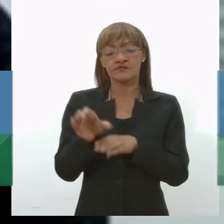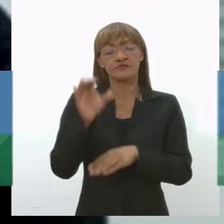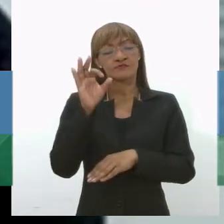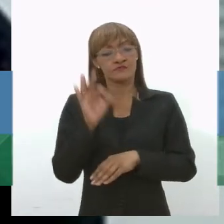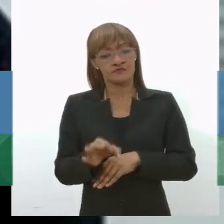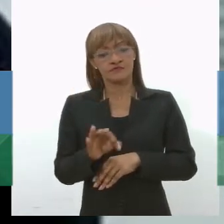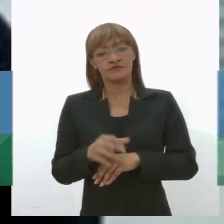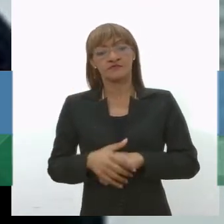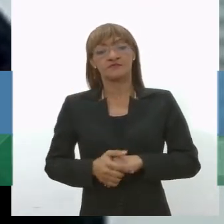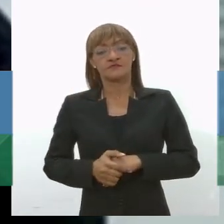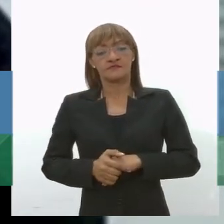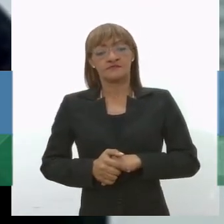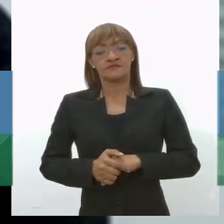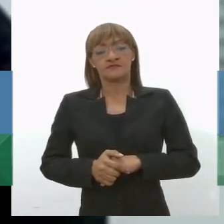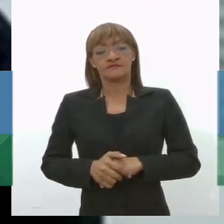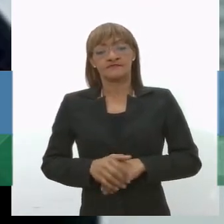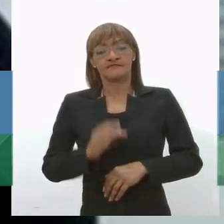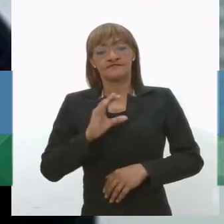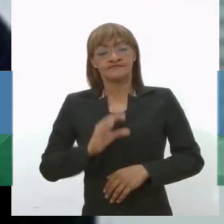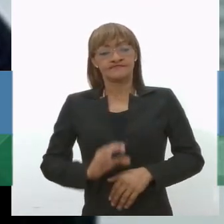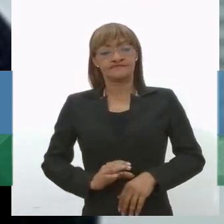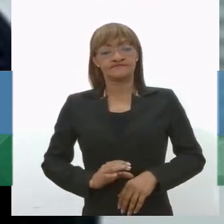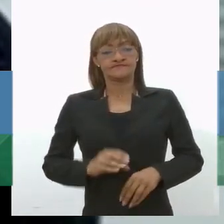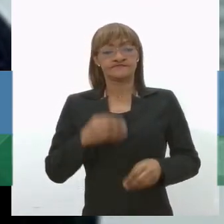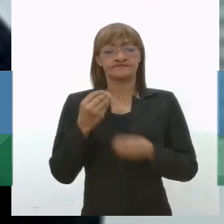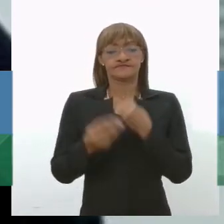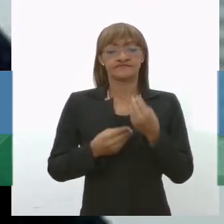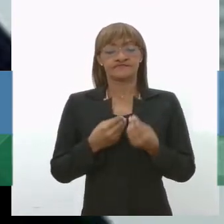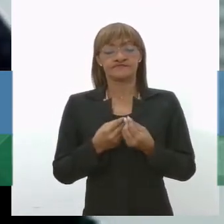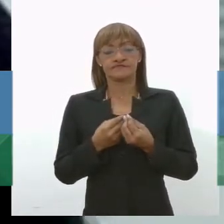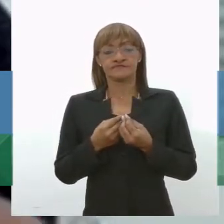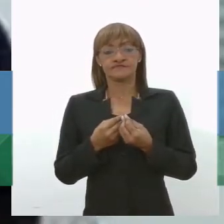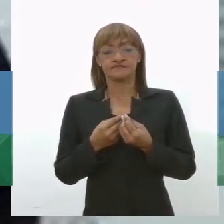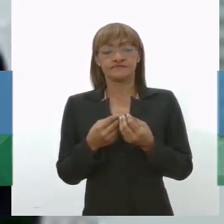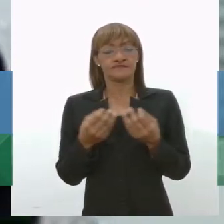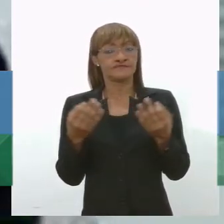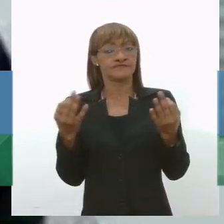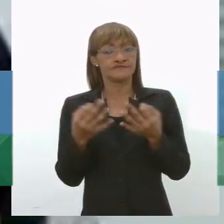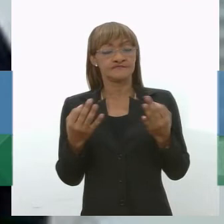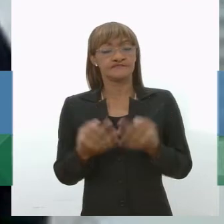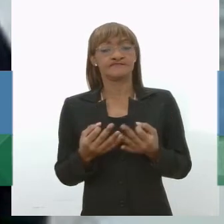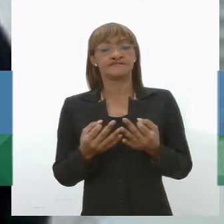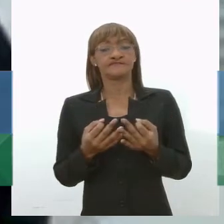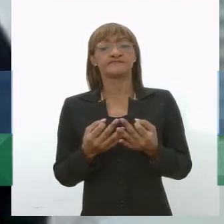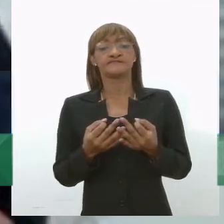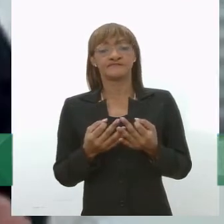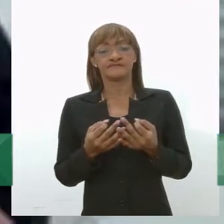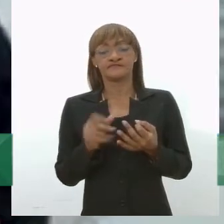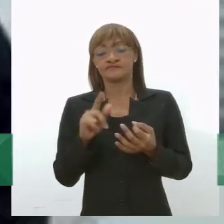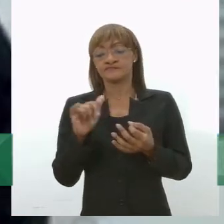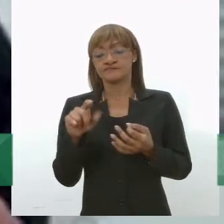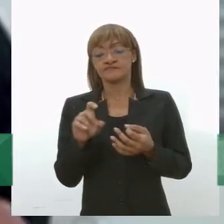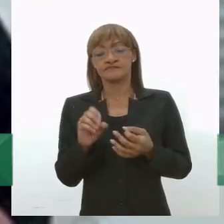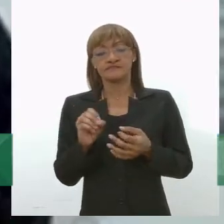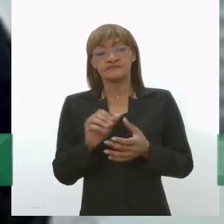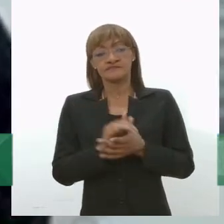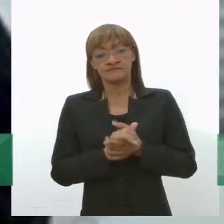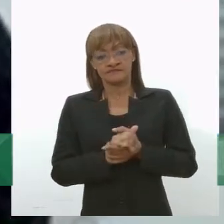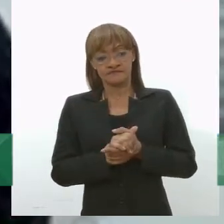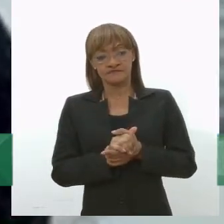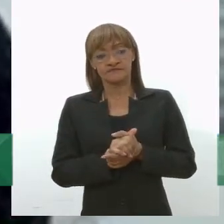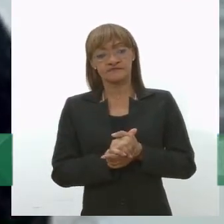cidadão fazer seu acondicionamento correto, sua disposição correta do lixo em casa,